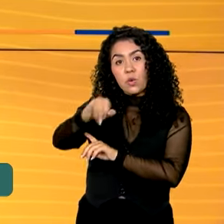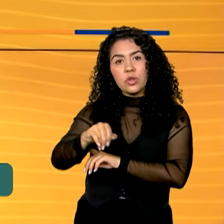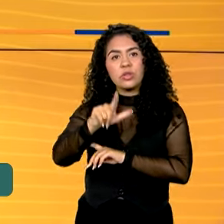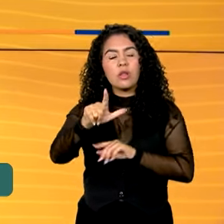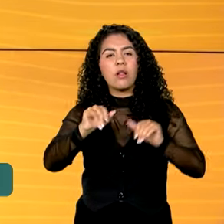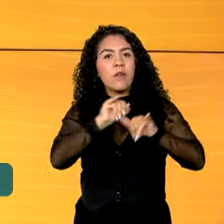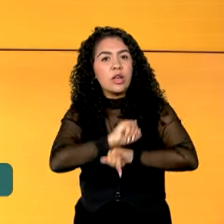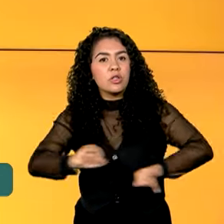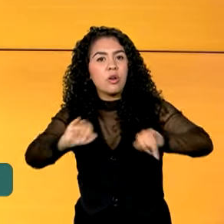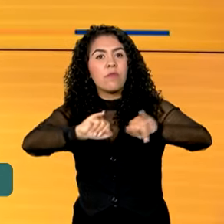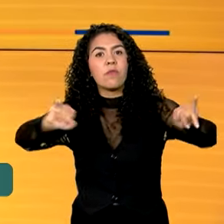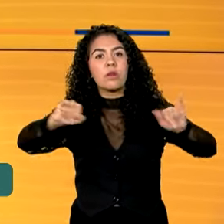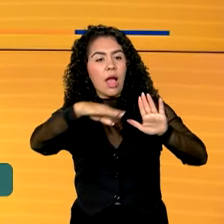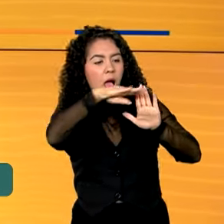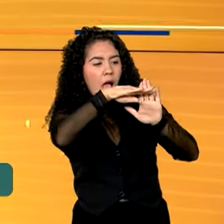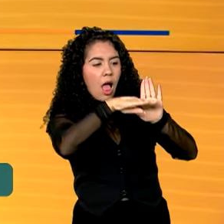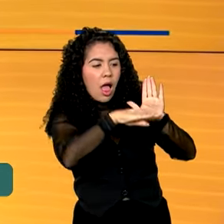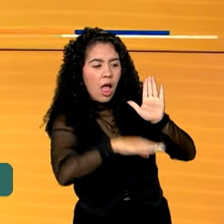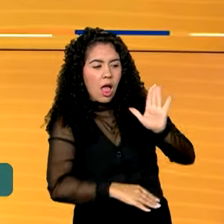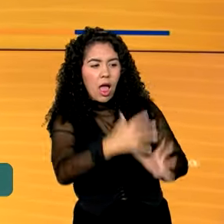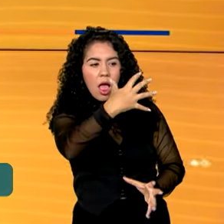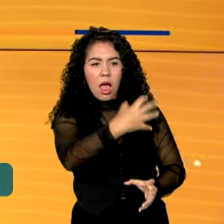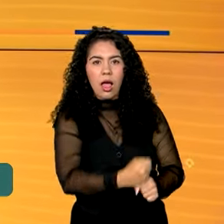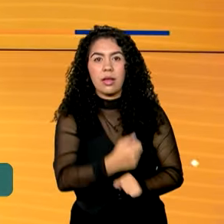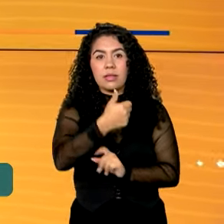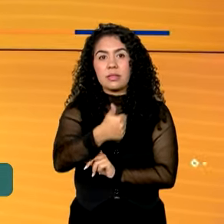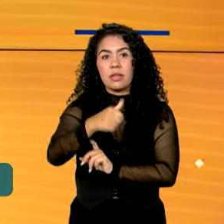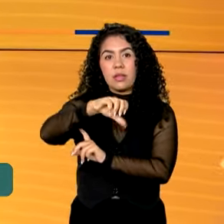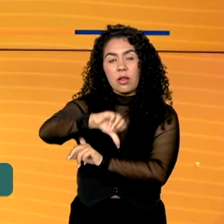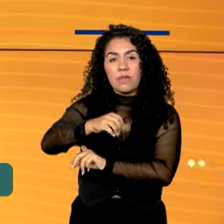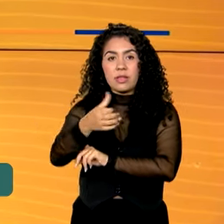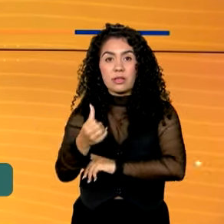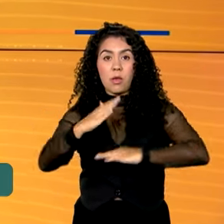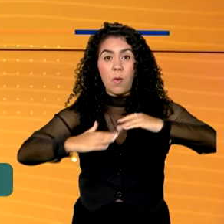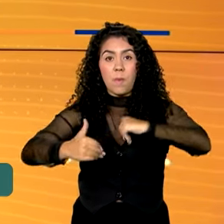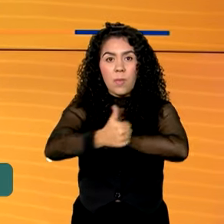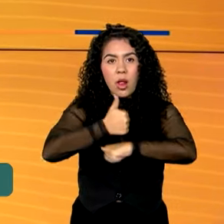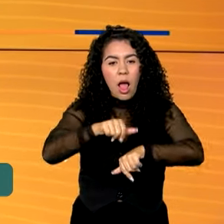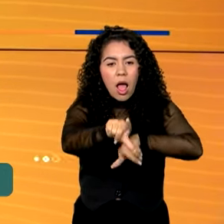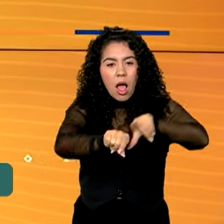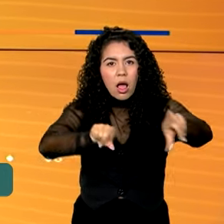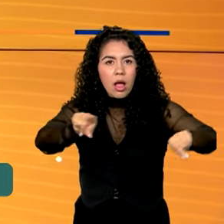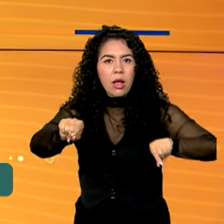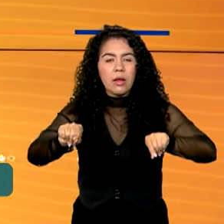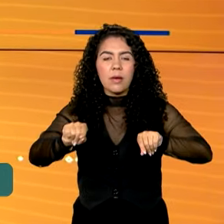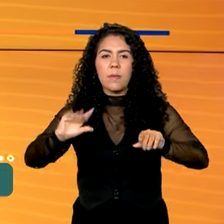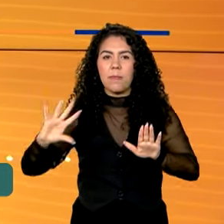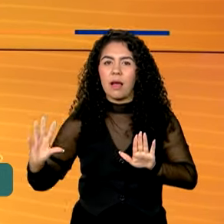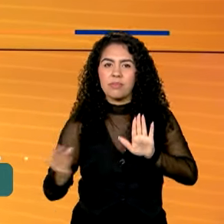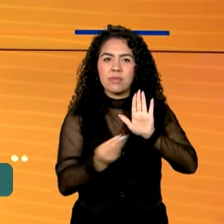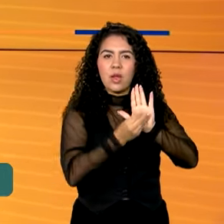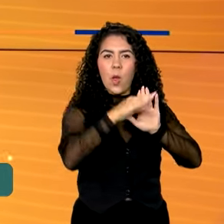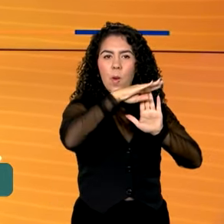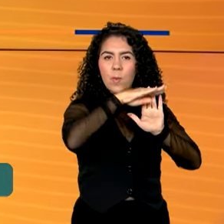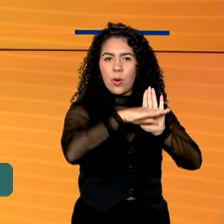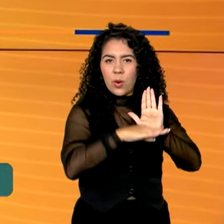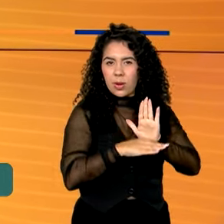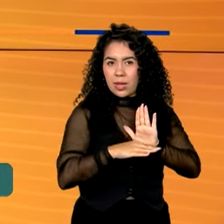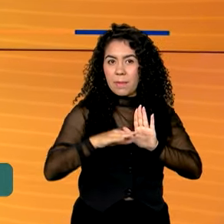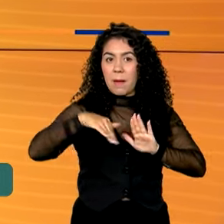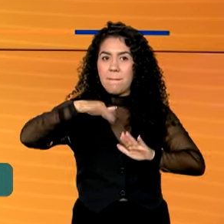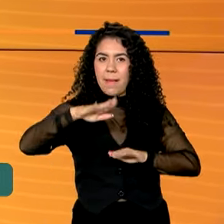196 profissionais que foram selecionados para trabalhar pelo programa Mais Médicos em 32